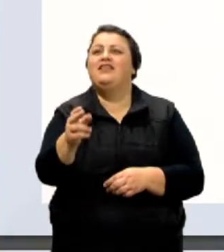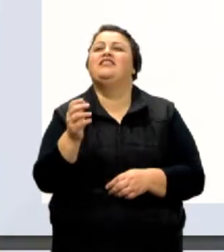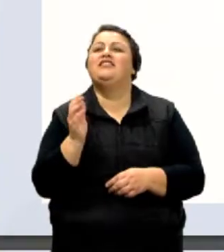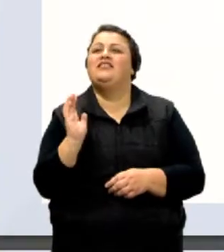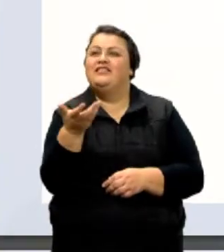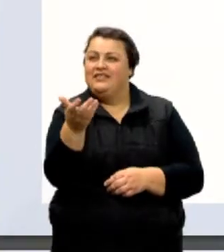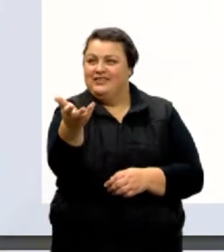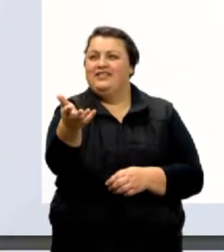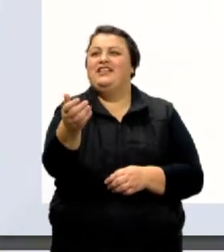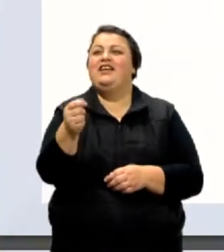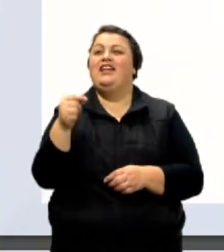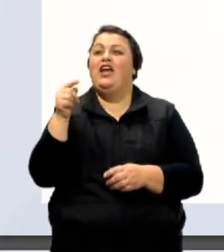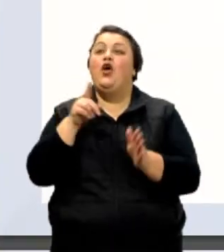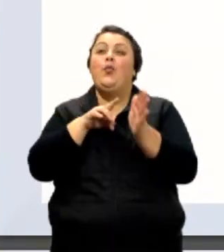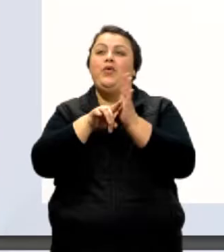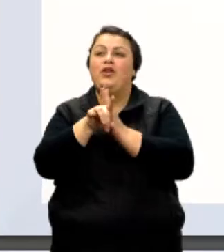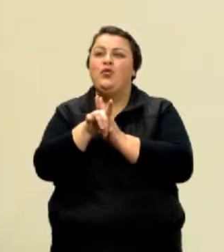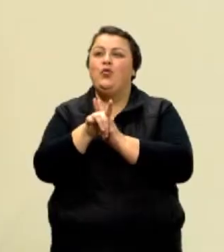é uma grandeza?